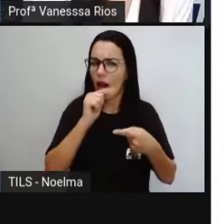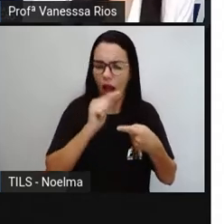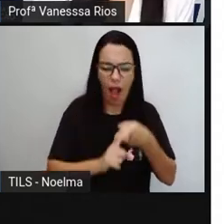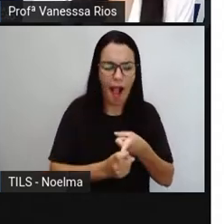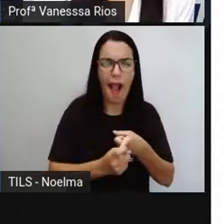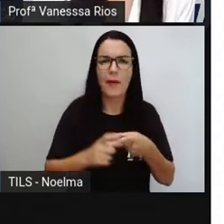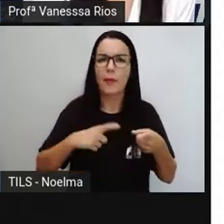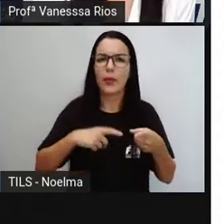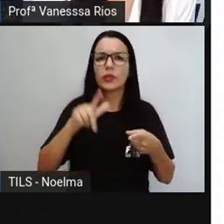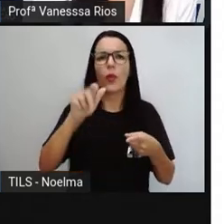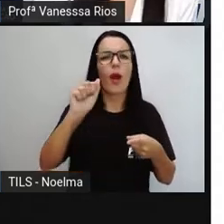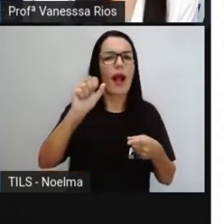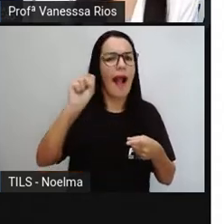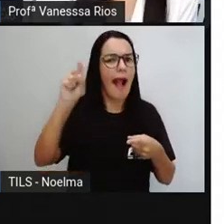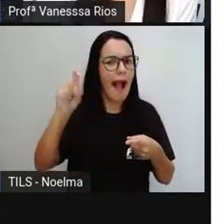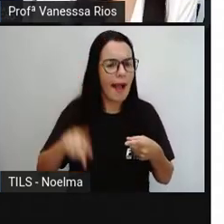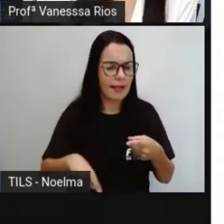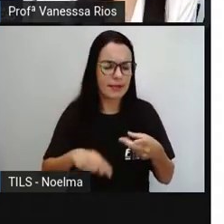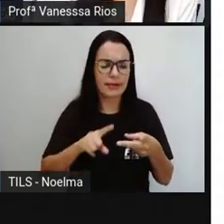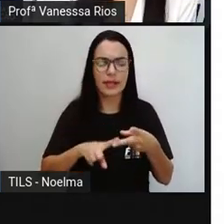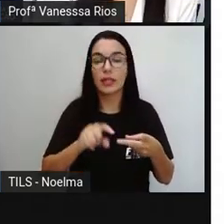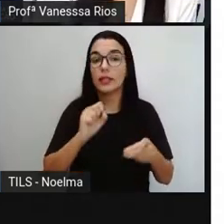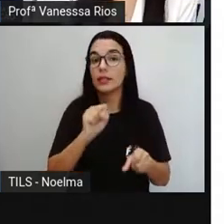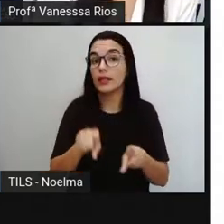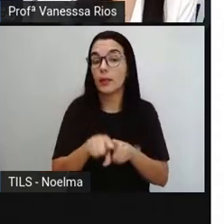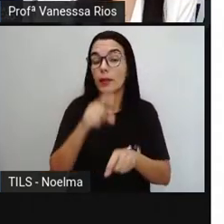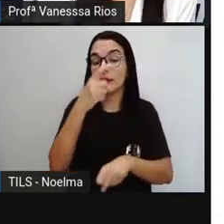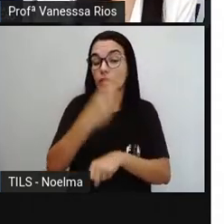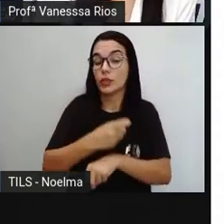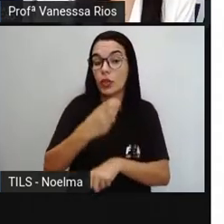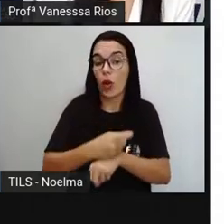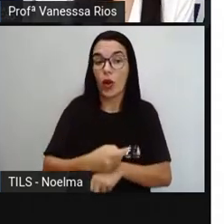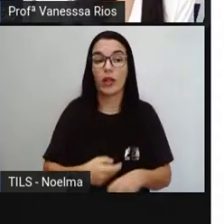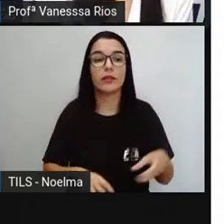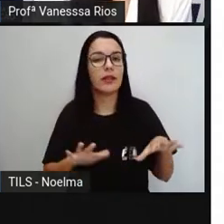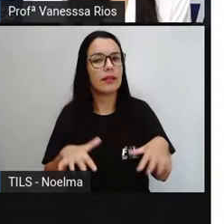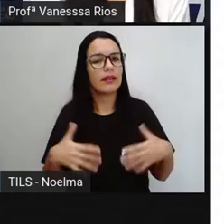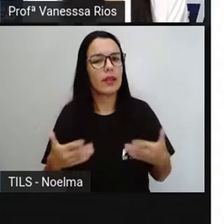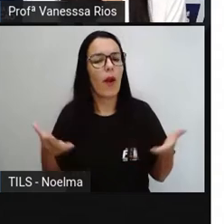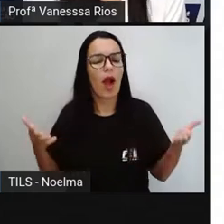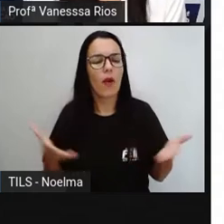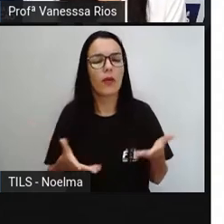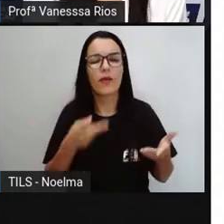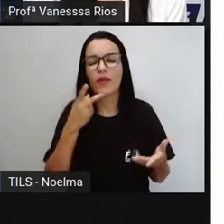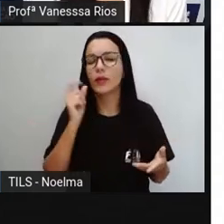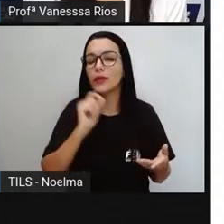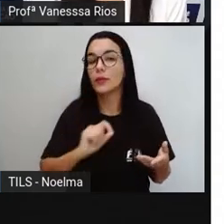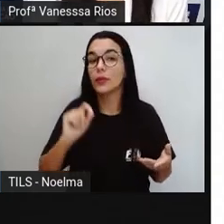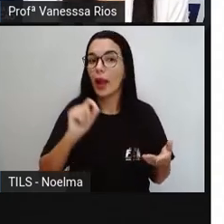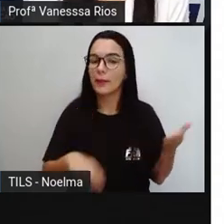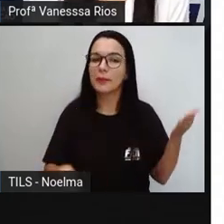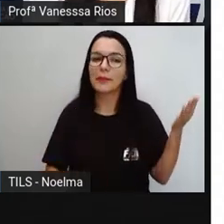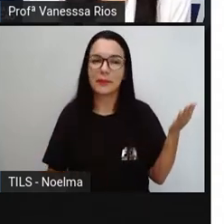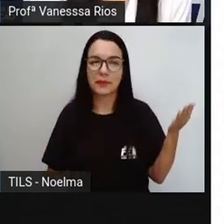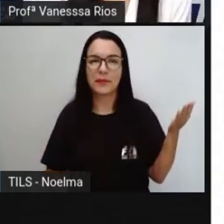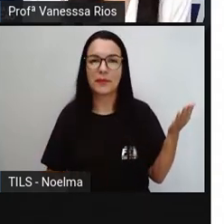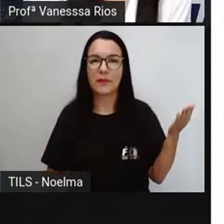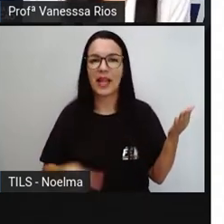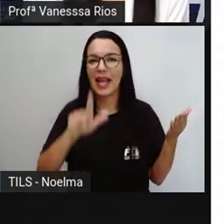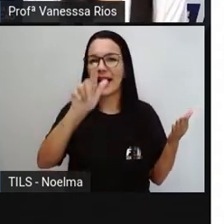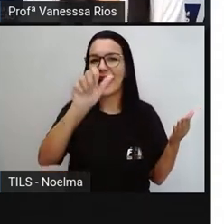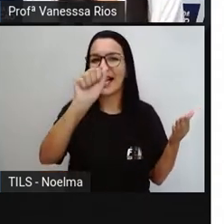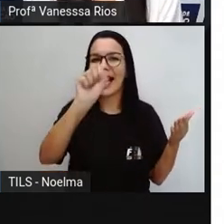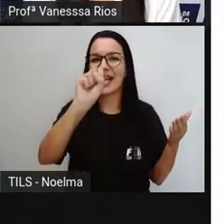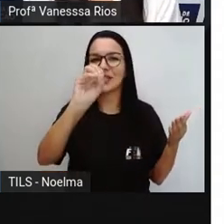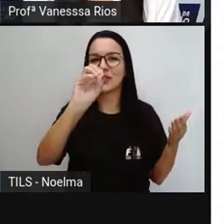estado gasoso, no estado sólido. Olhem só, e nós estamos falando de algo que está no estado